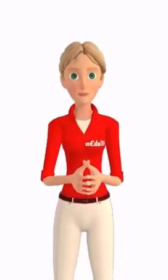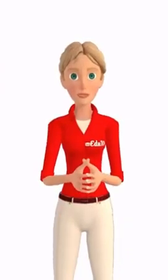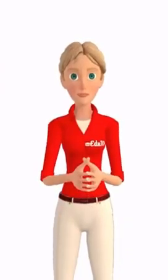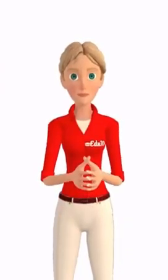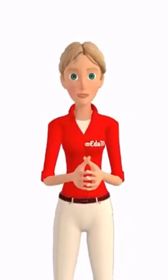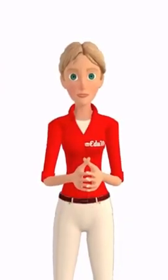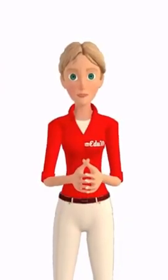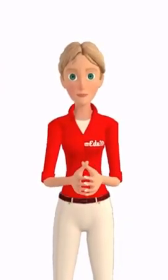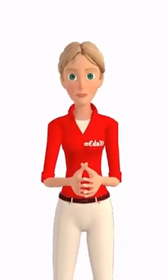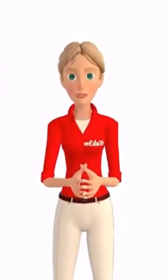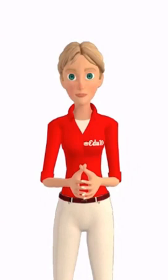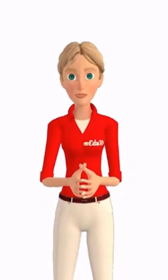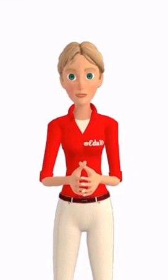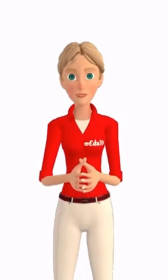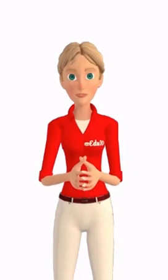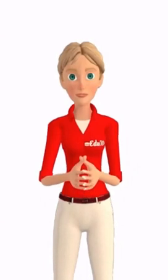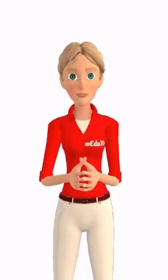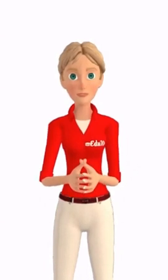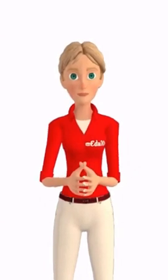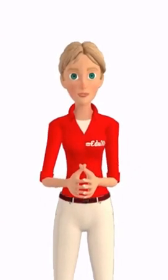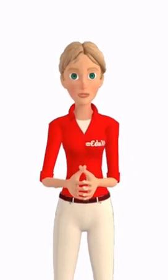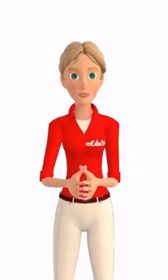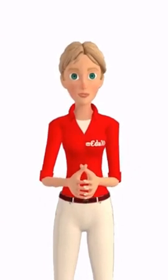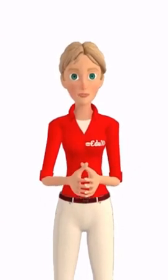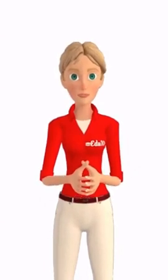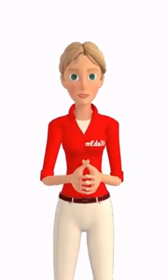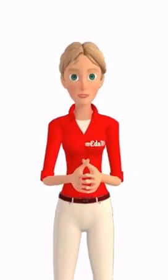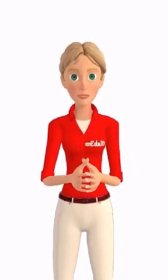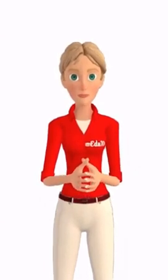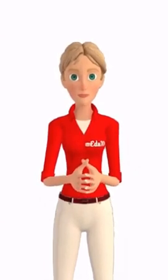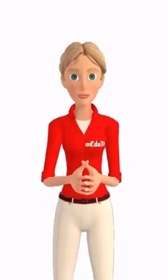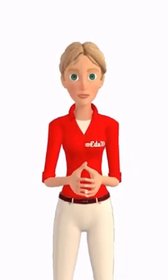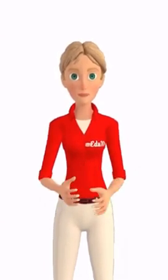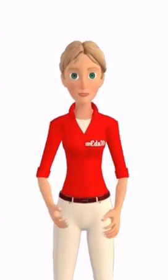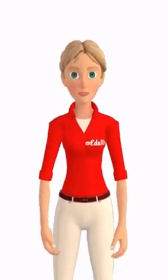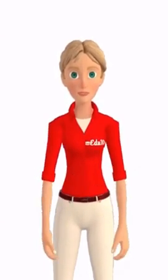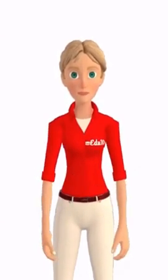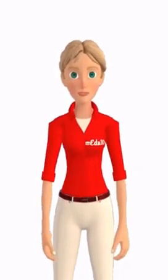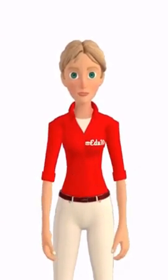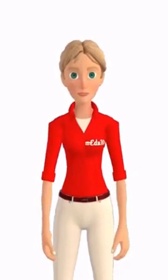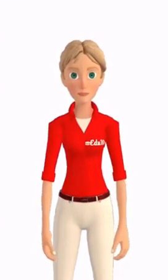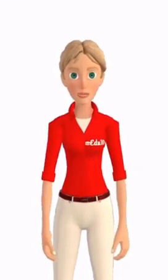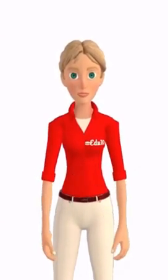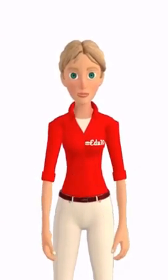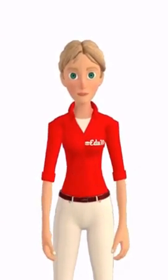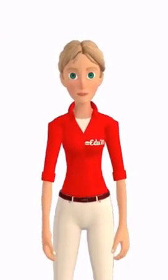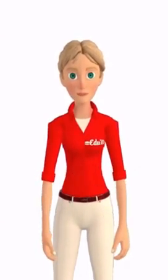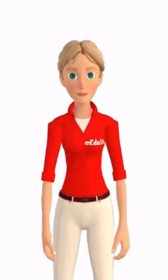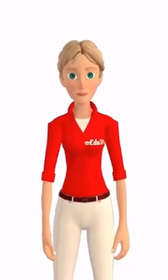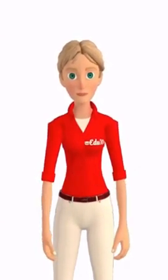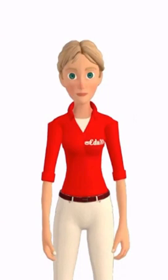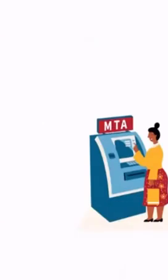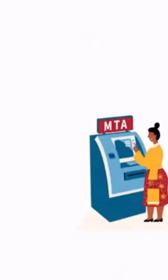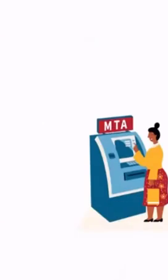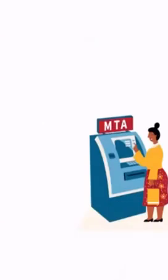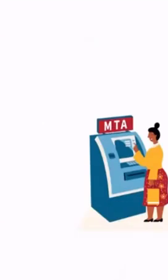posição da sílaba tônica, os vocábulos da língua portuguesa que contém duas ou mais sílabas são classificados em